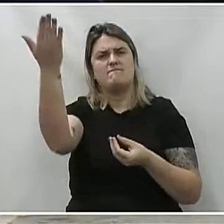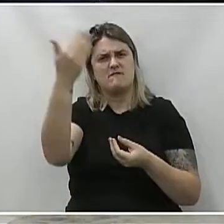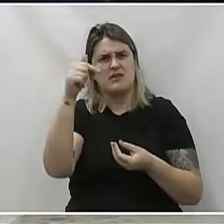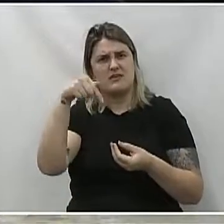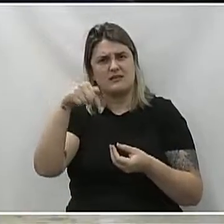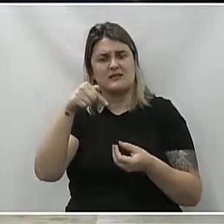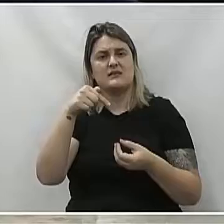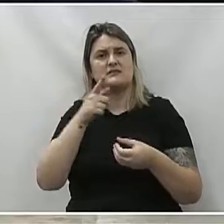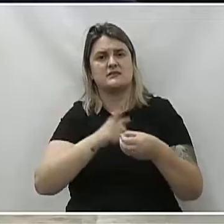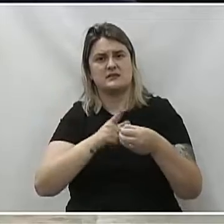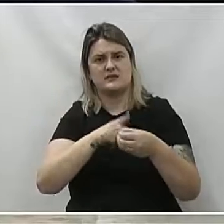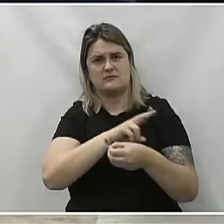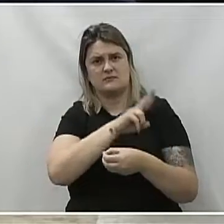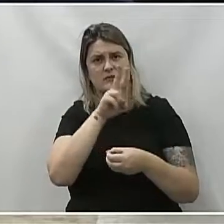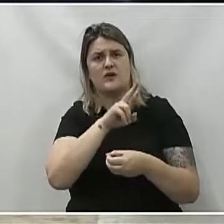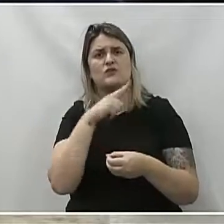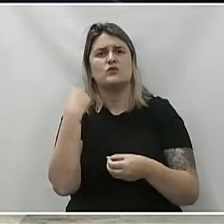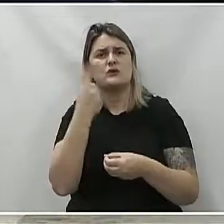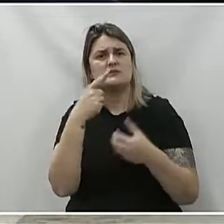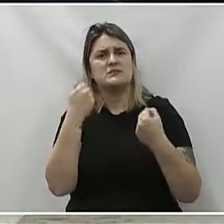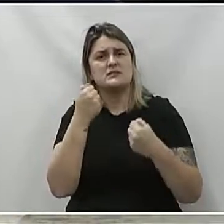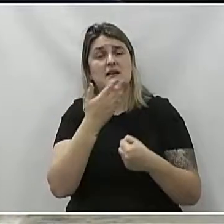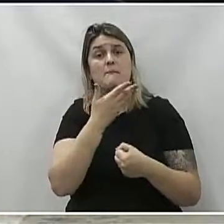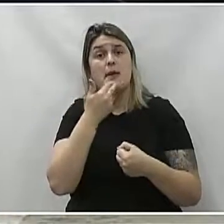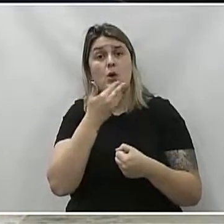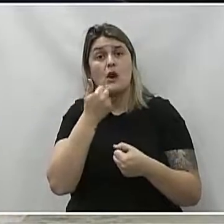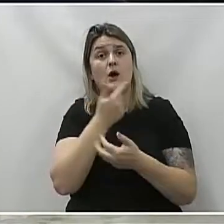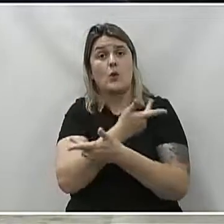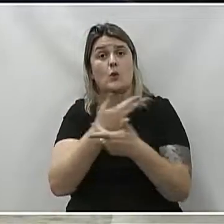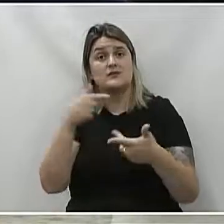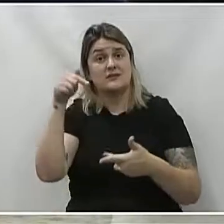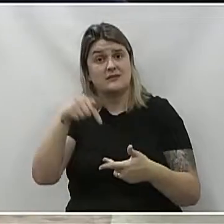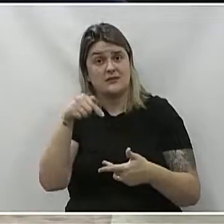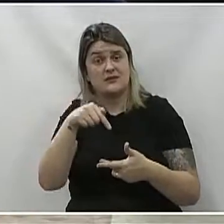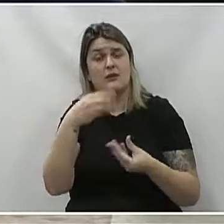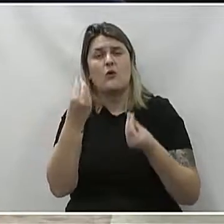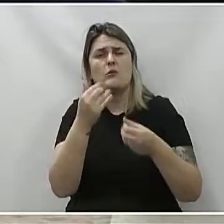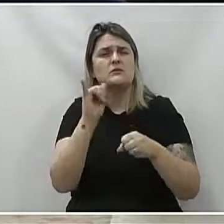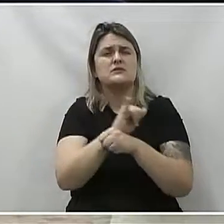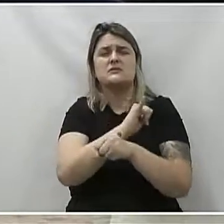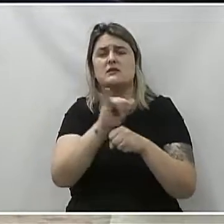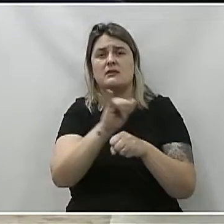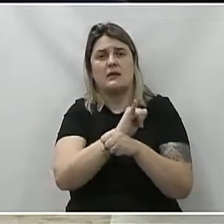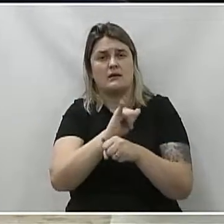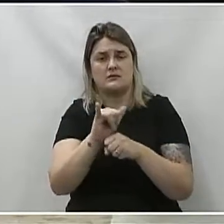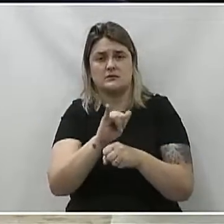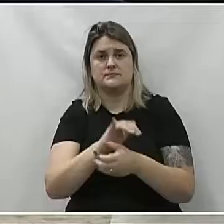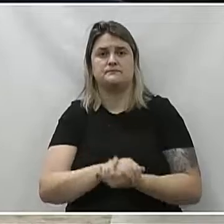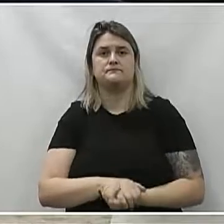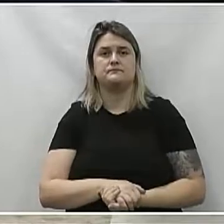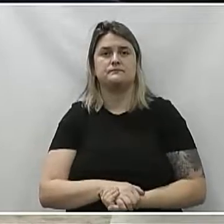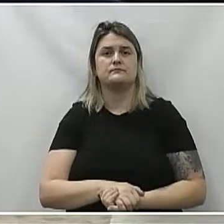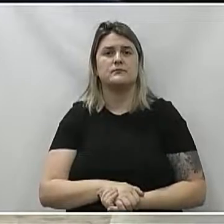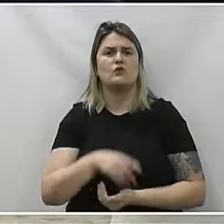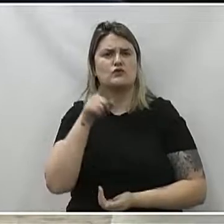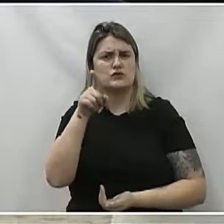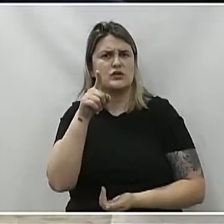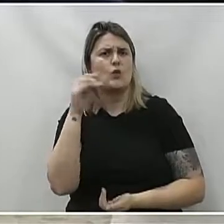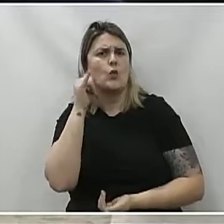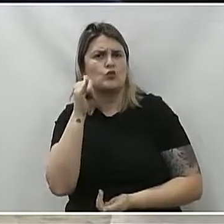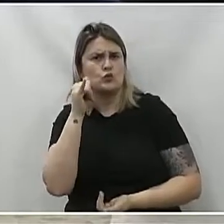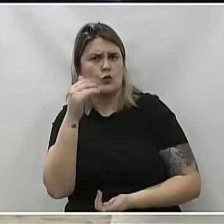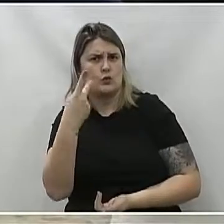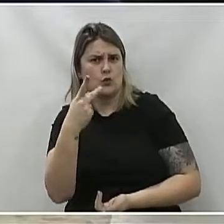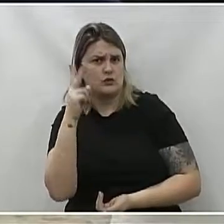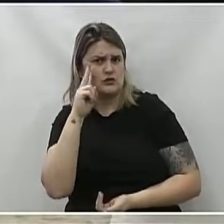nós precisamos melhorar o que tem. Nós precisamos buscar meios e alternativas. Conforme o teu relato, muitas